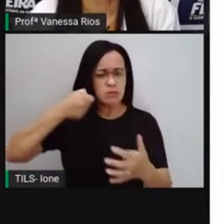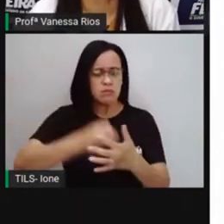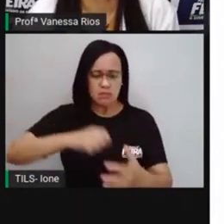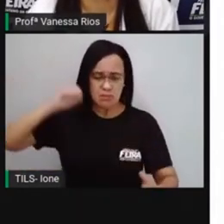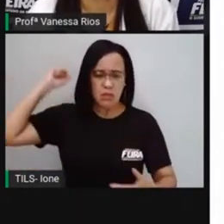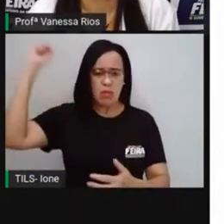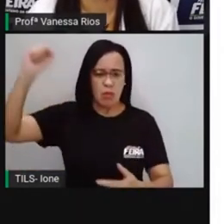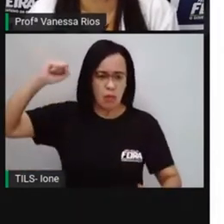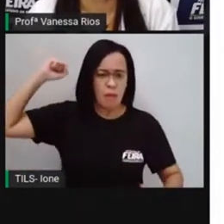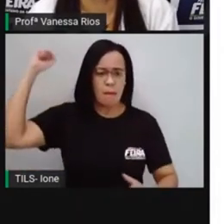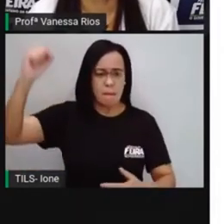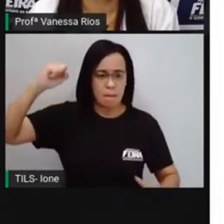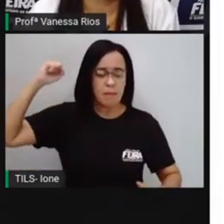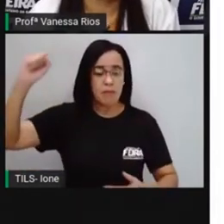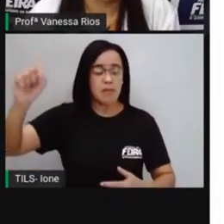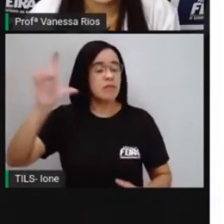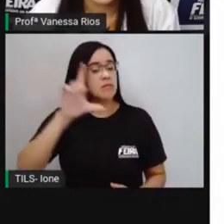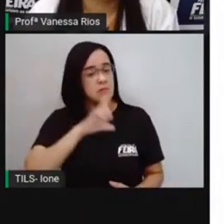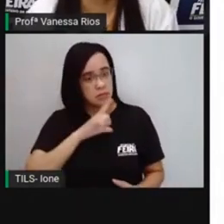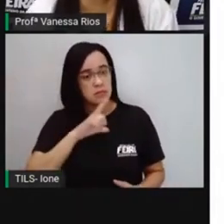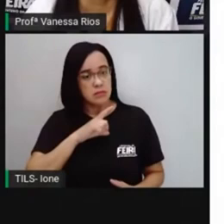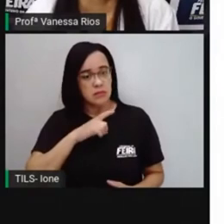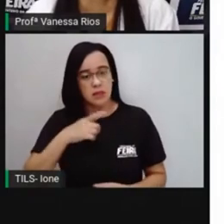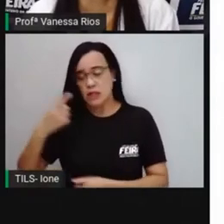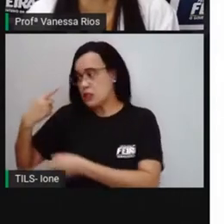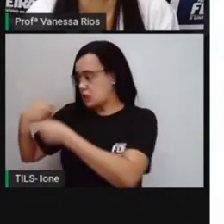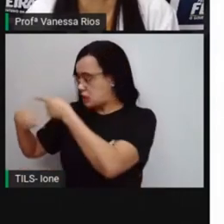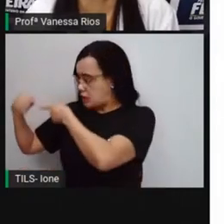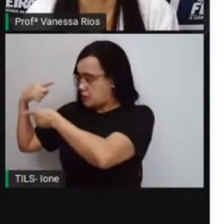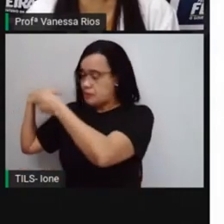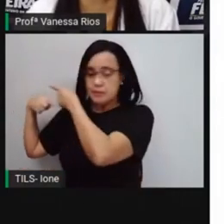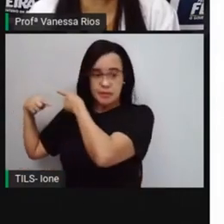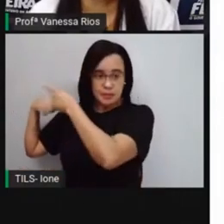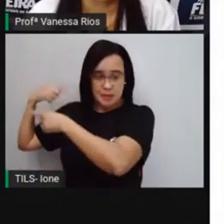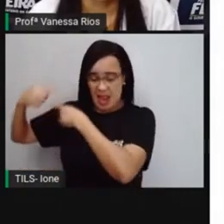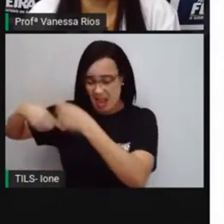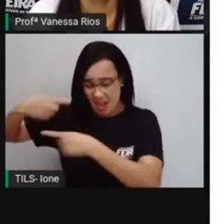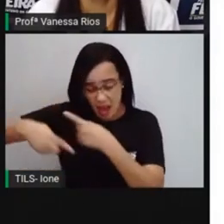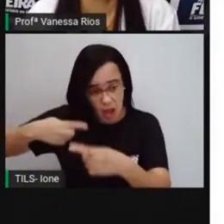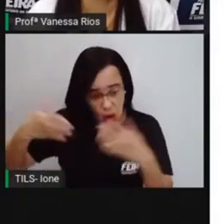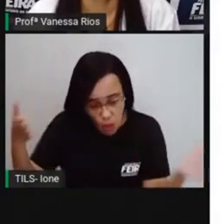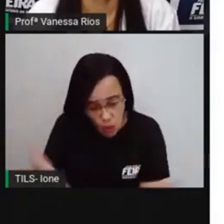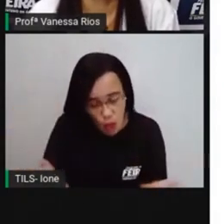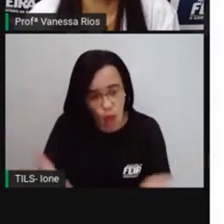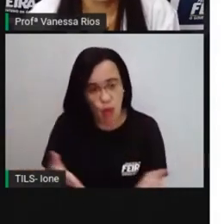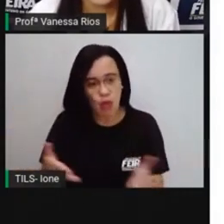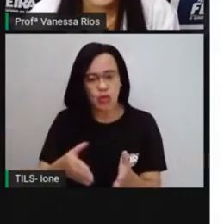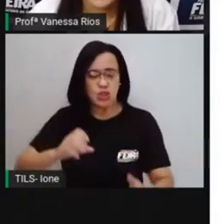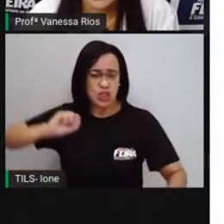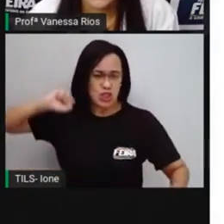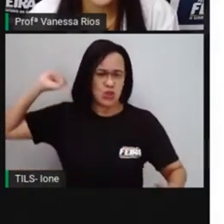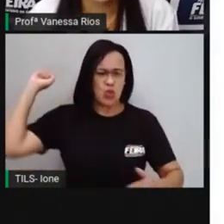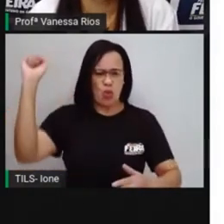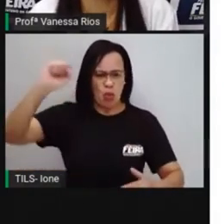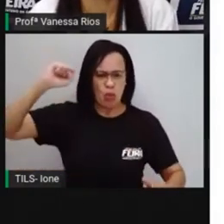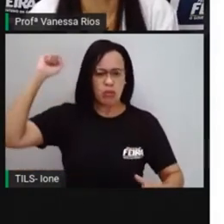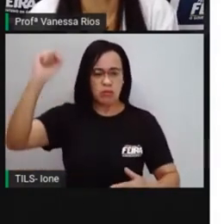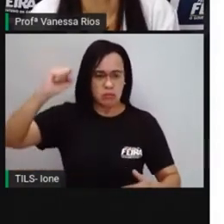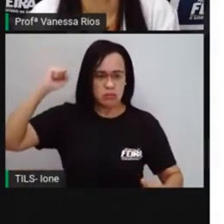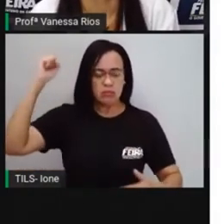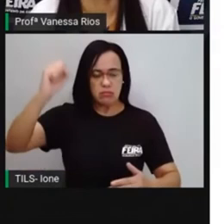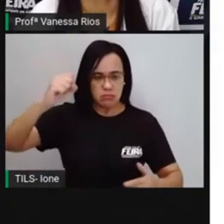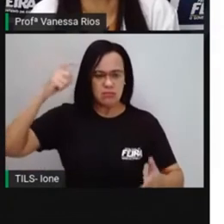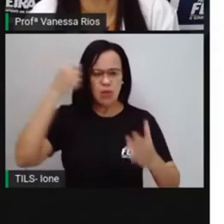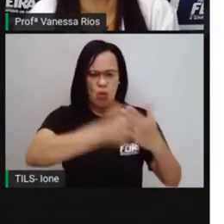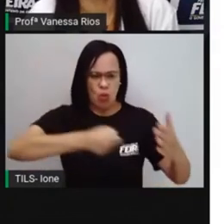africanos escravizados lutaram, né? através da formação dos quilombos e outras situações também que eles